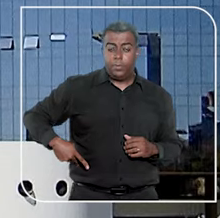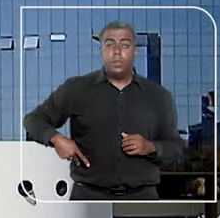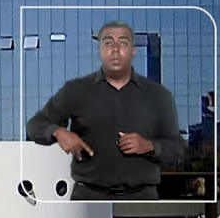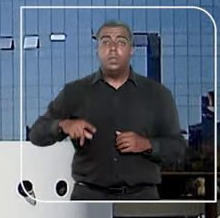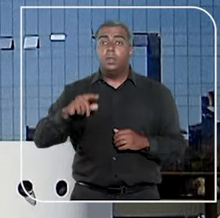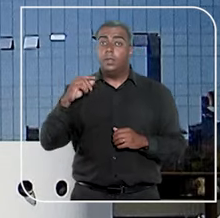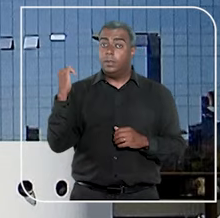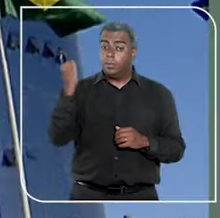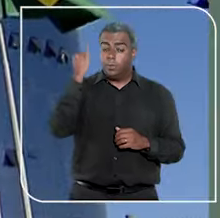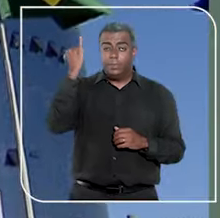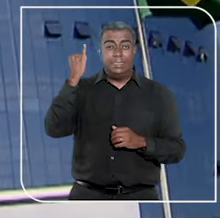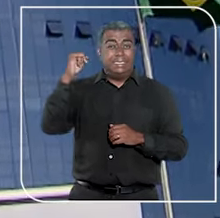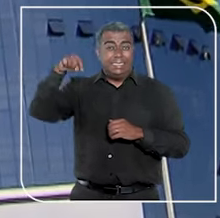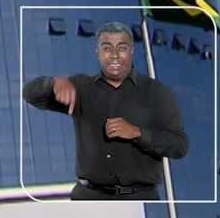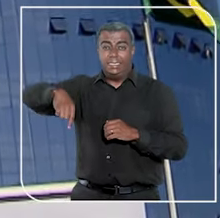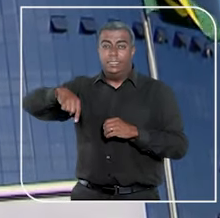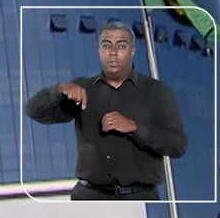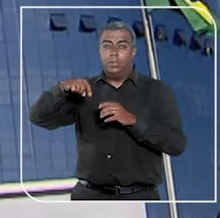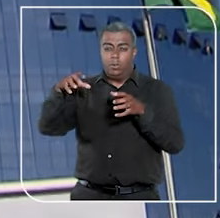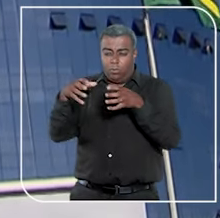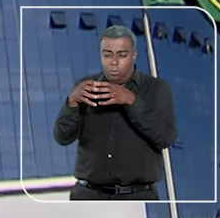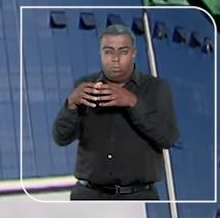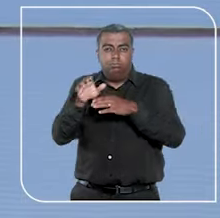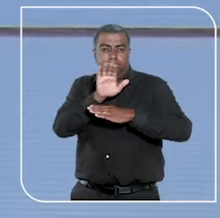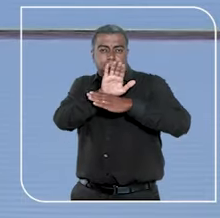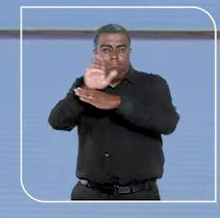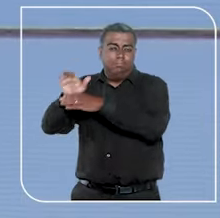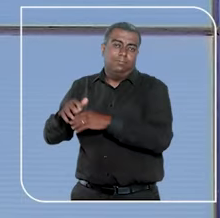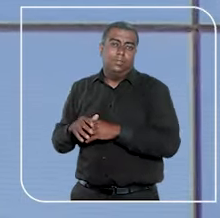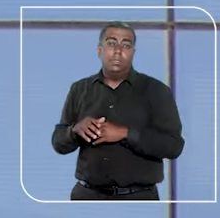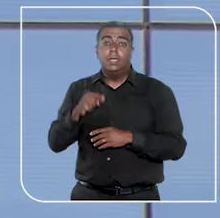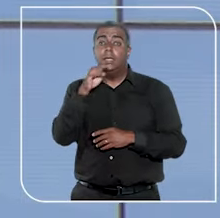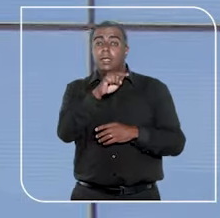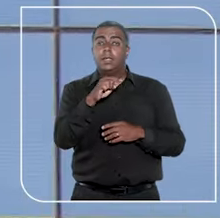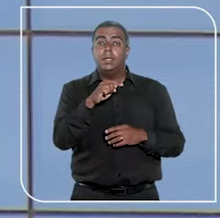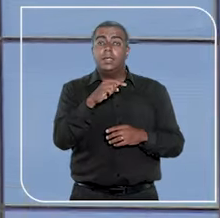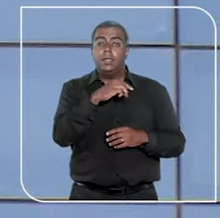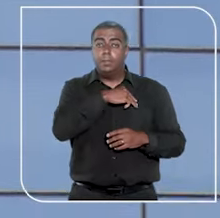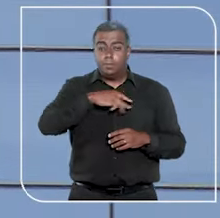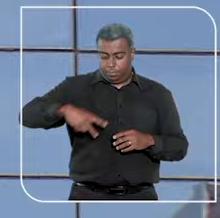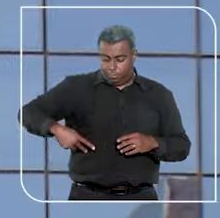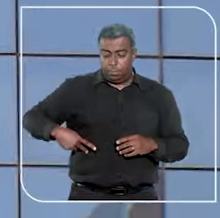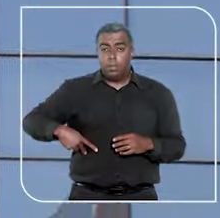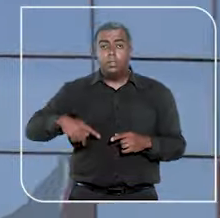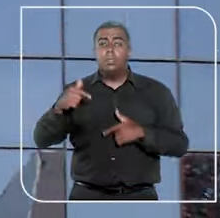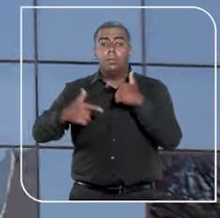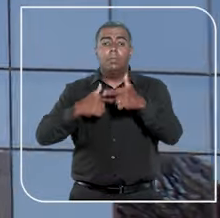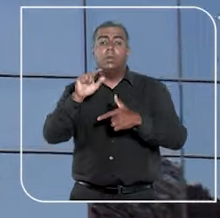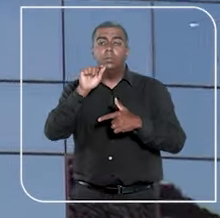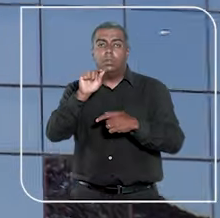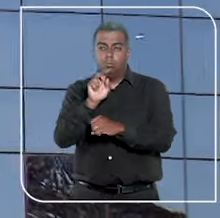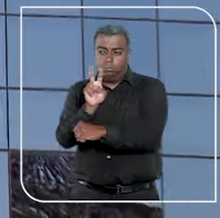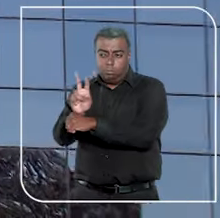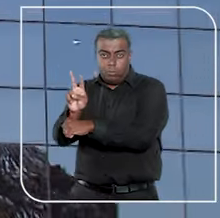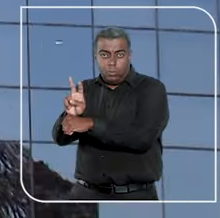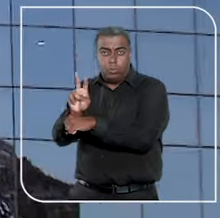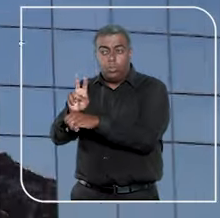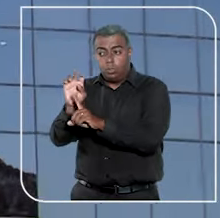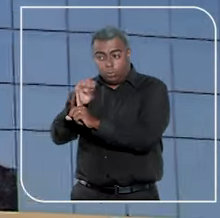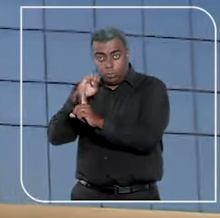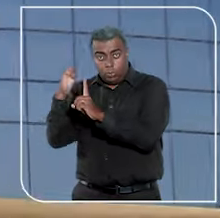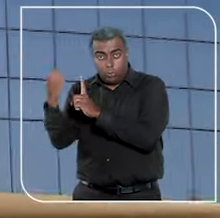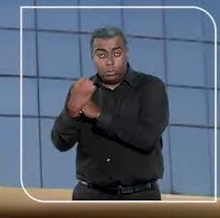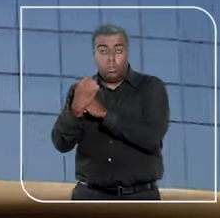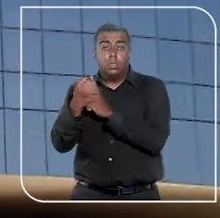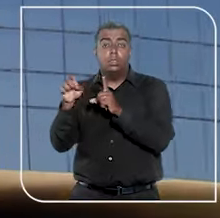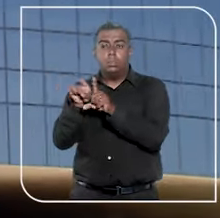que quer dizer indispensável ao Estado democrático. Como função essencial à justiça, cabe ao MP defender os direitos